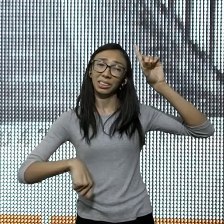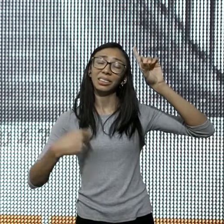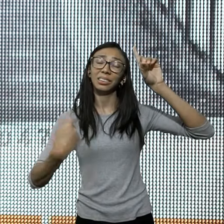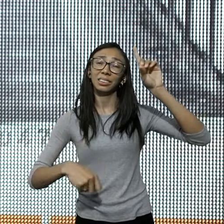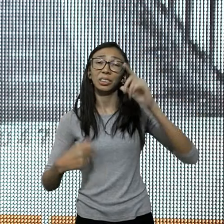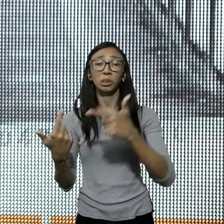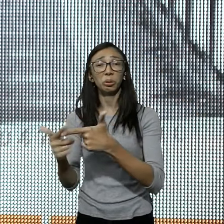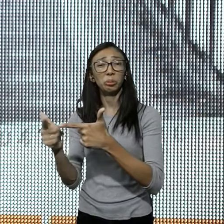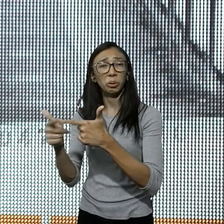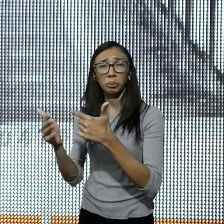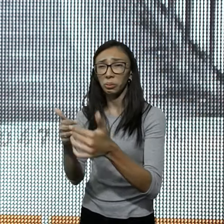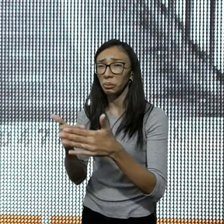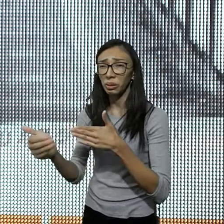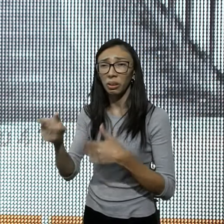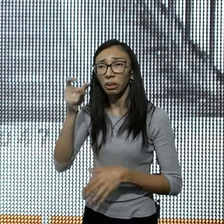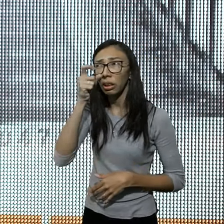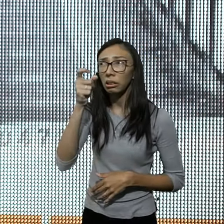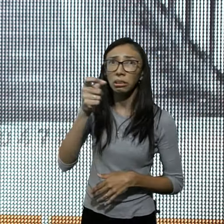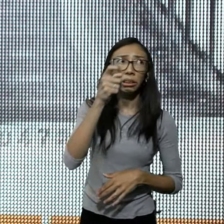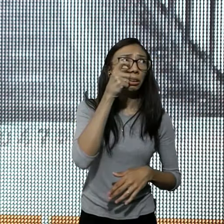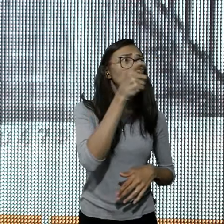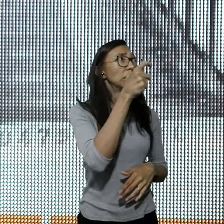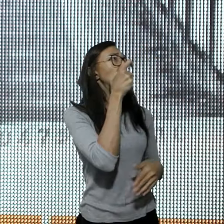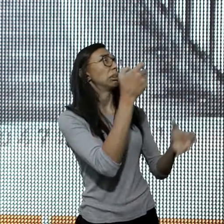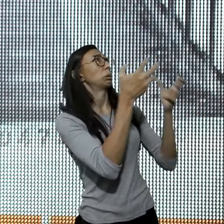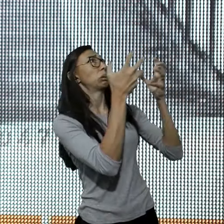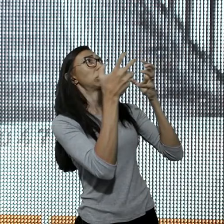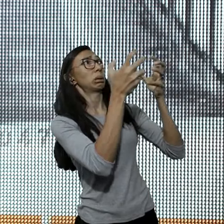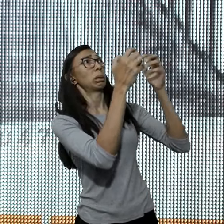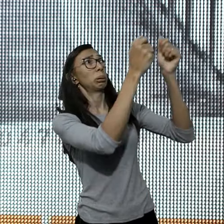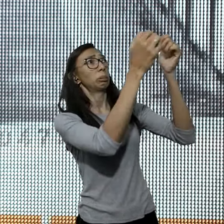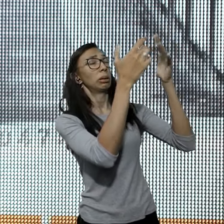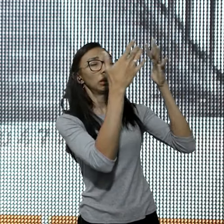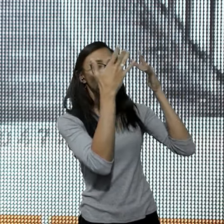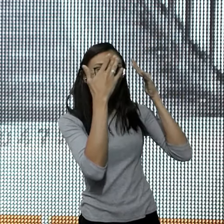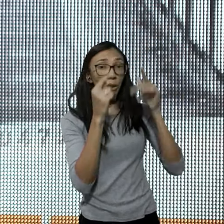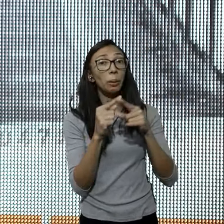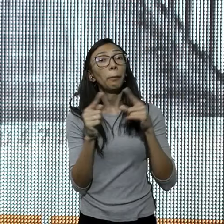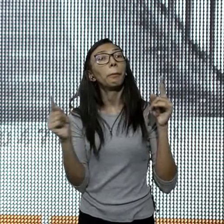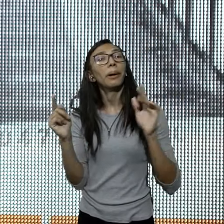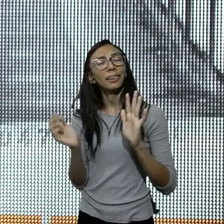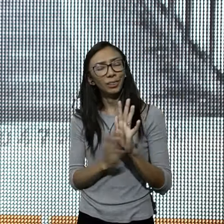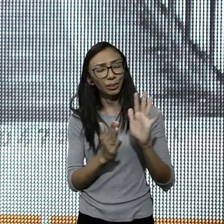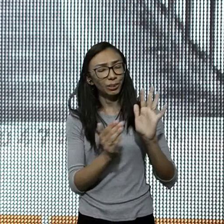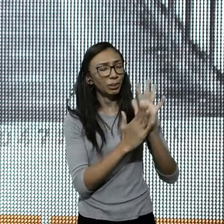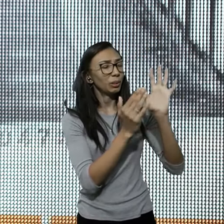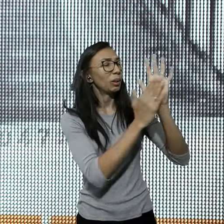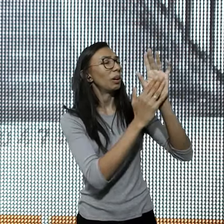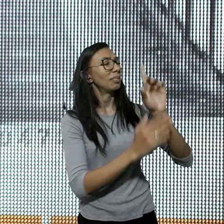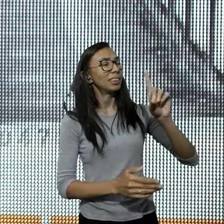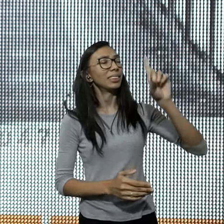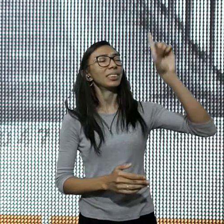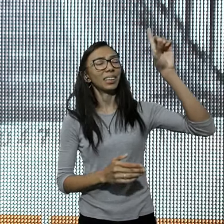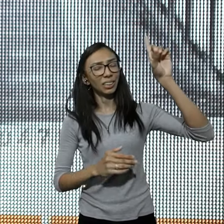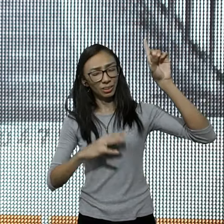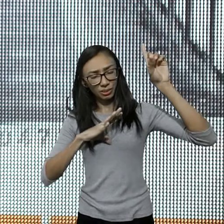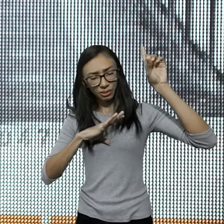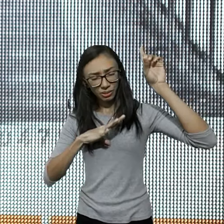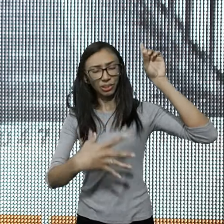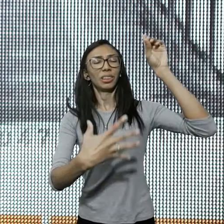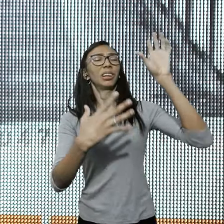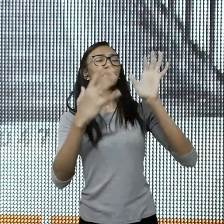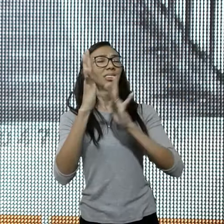a não ser, só como um interesseiro, que quer as mãos de Deus, mas voltar, para dar louvor, para dar glória, para render, se dizer Jesus,